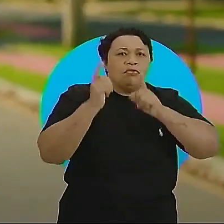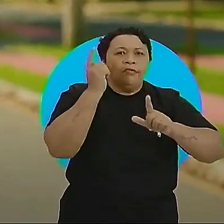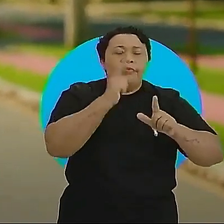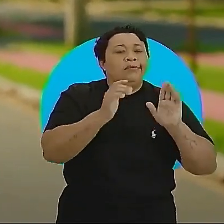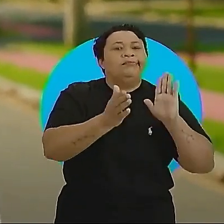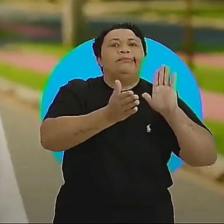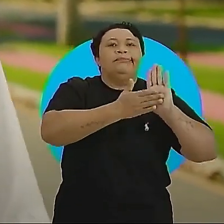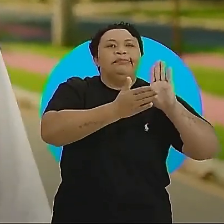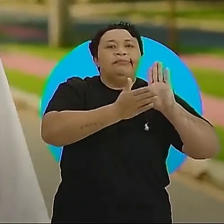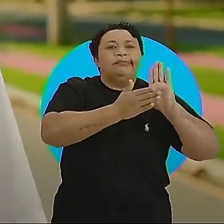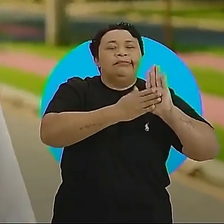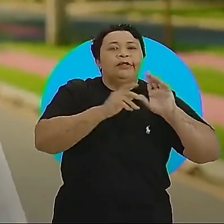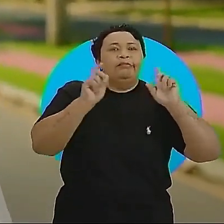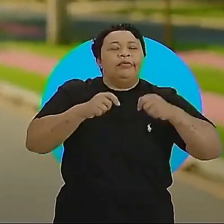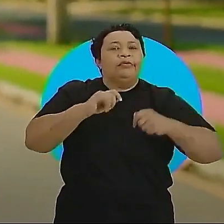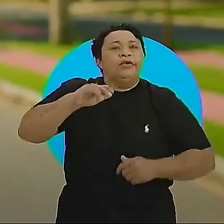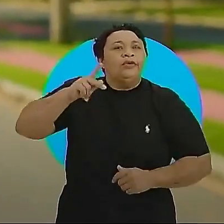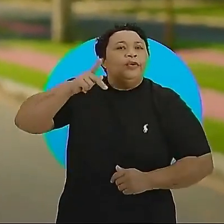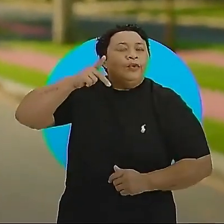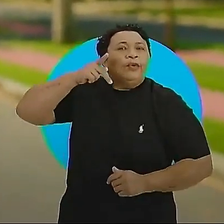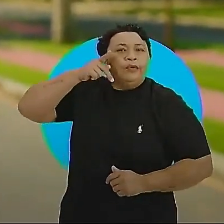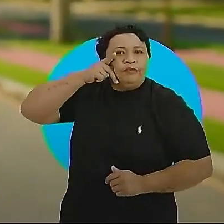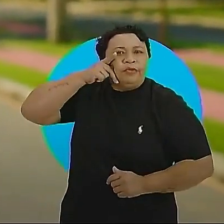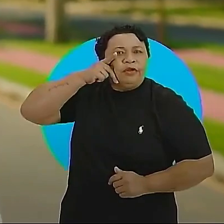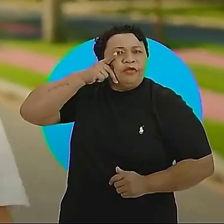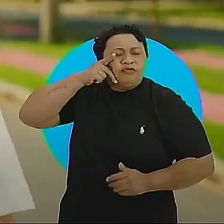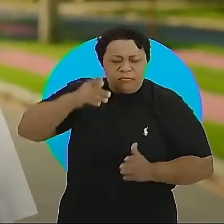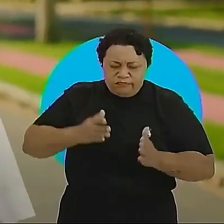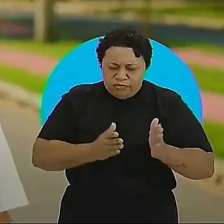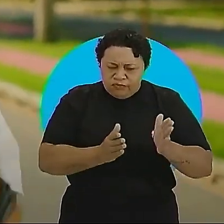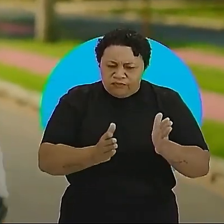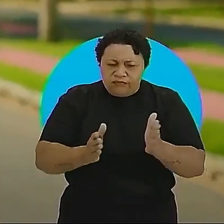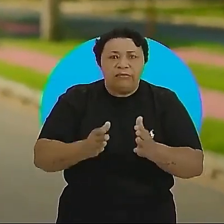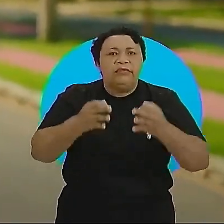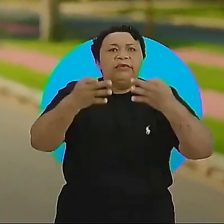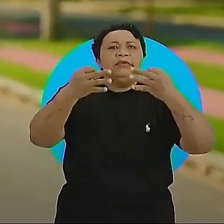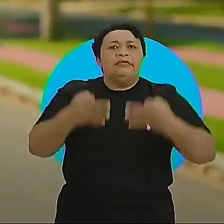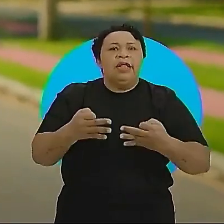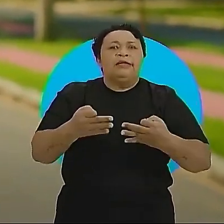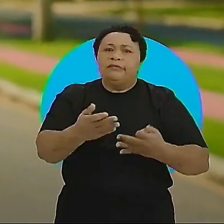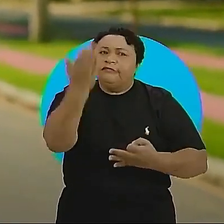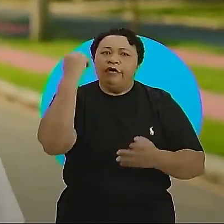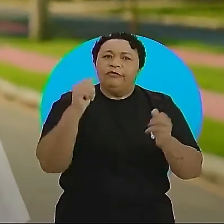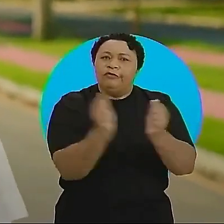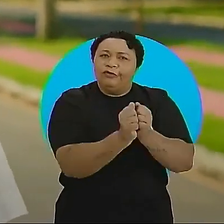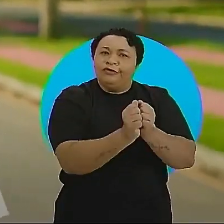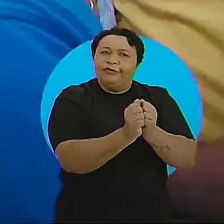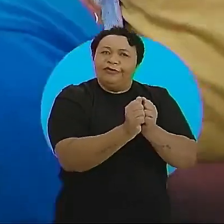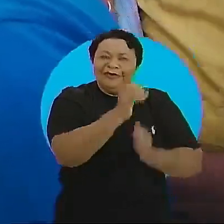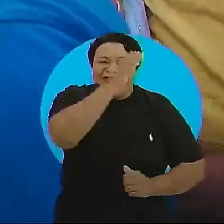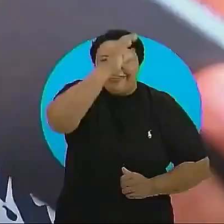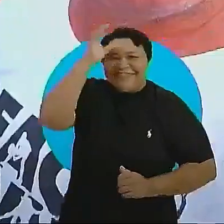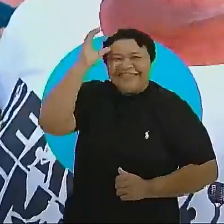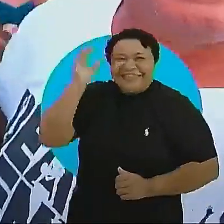conquistas e propostas para fazer João Pessoa seguir no caminho certo. Vamos juntos!